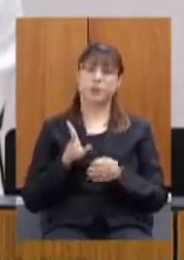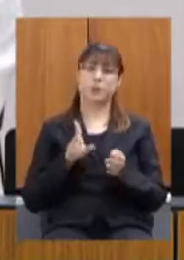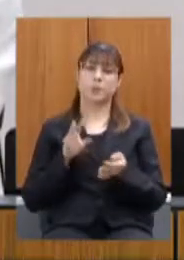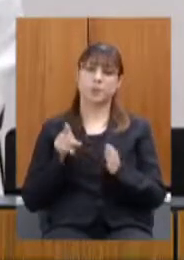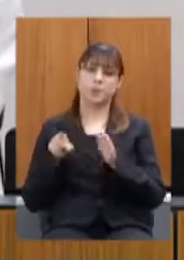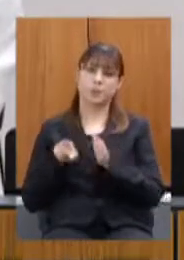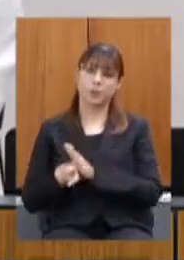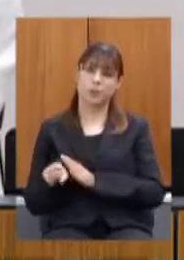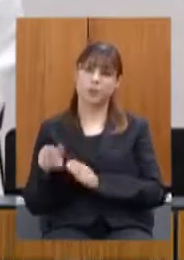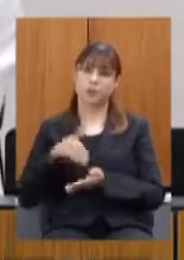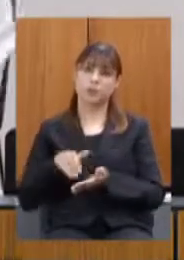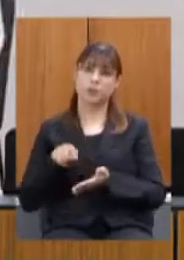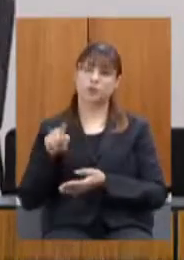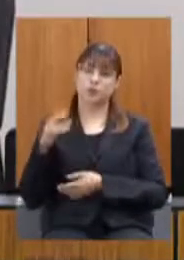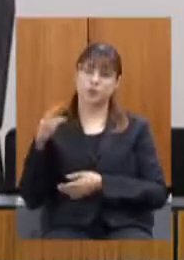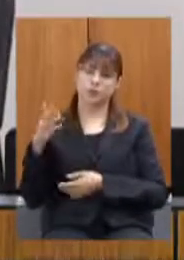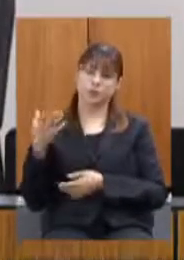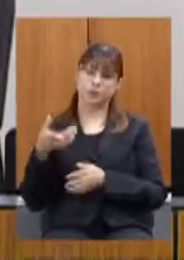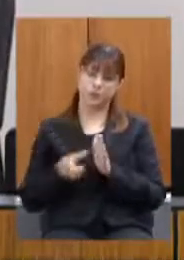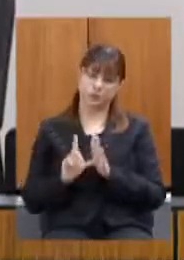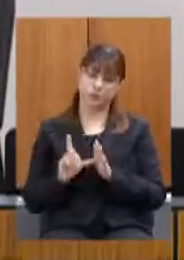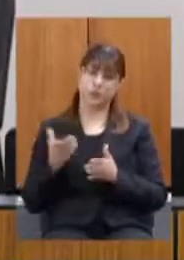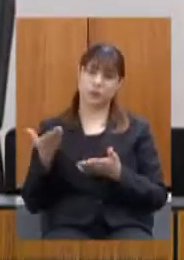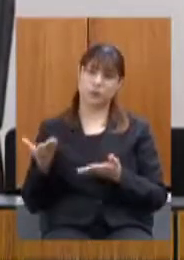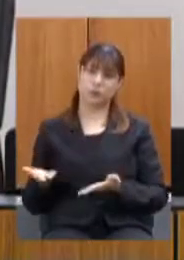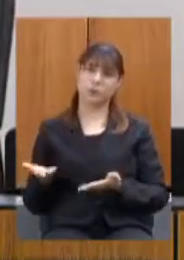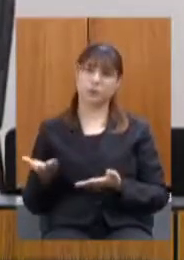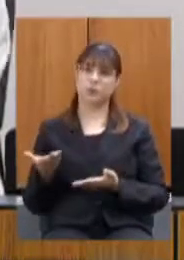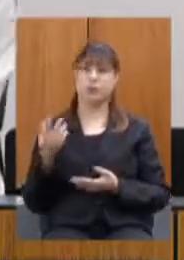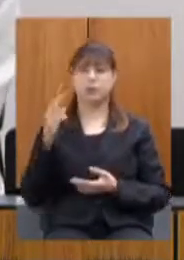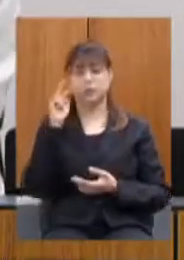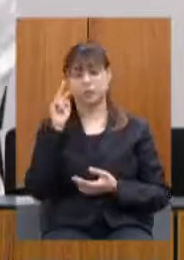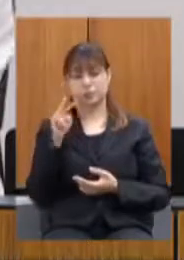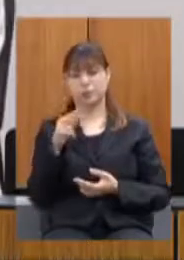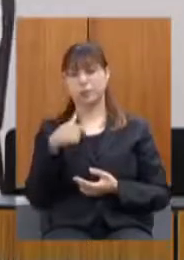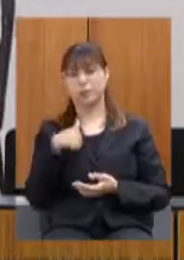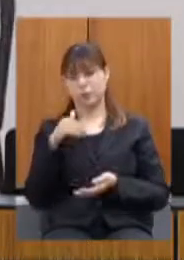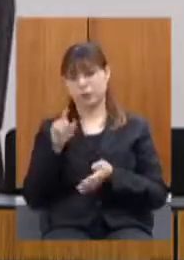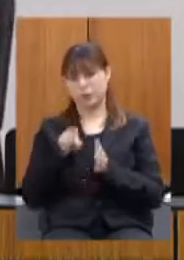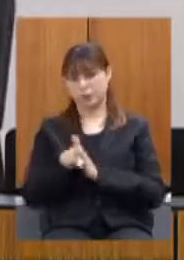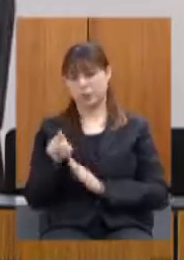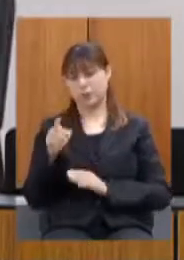acompanhou aqui o meu questionamento com o secretário Ordo